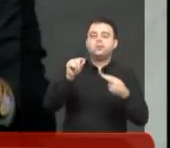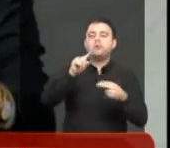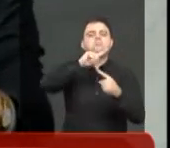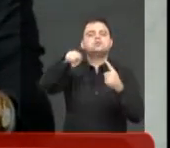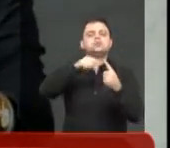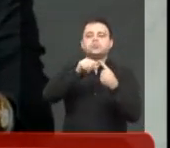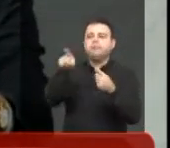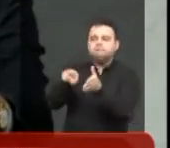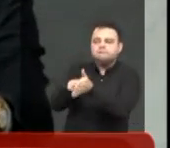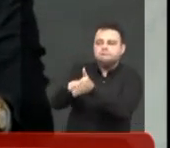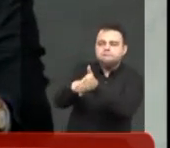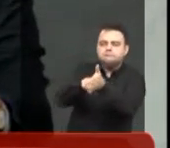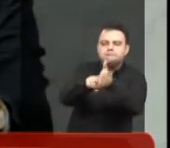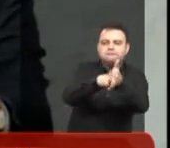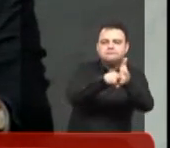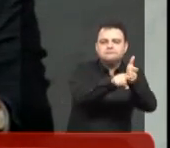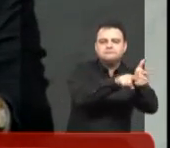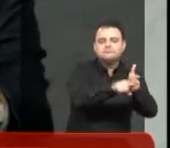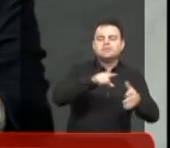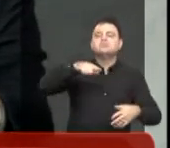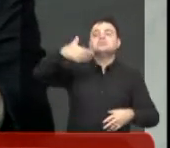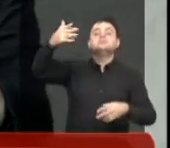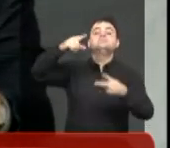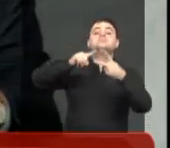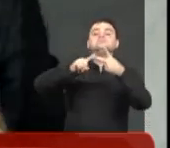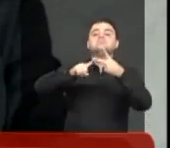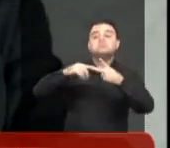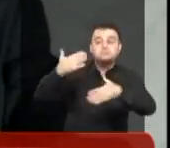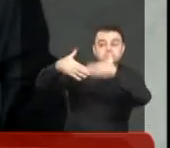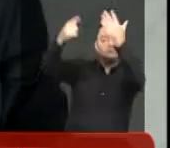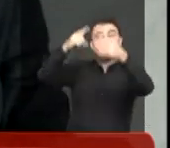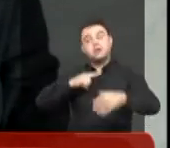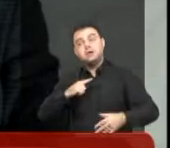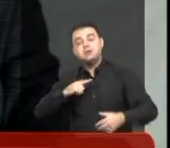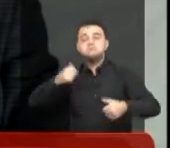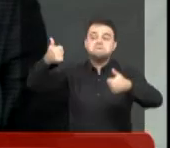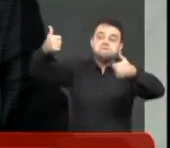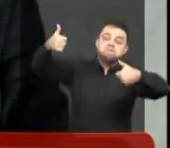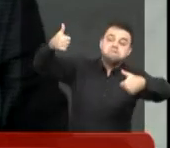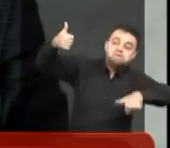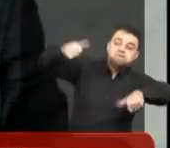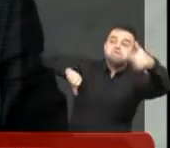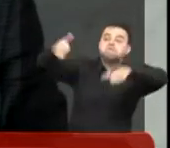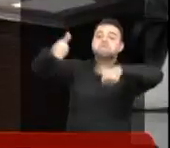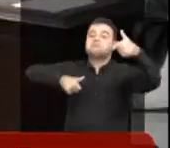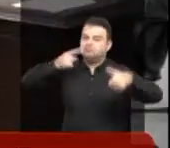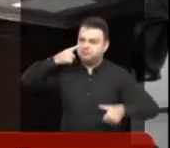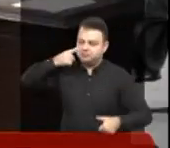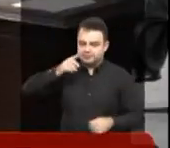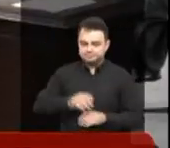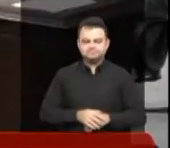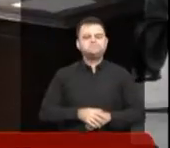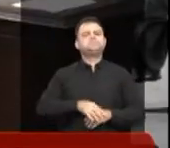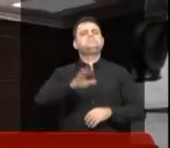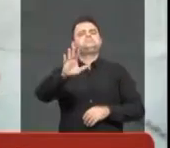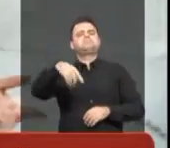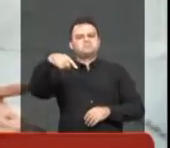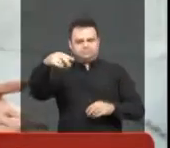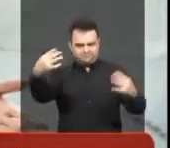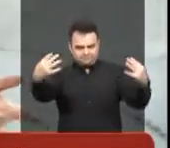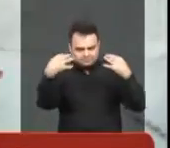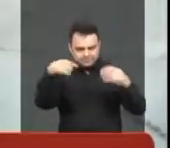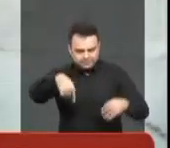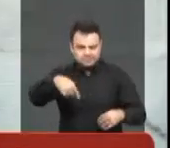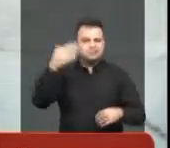E agora vamos fazer outras reuniões para saber no que nós avançamos. Inclusive você que está assistindo essa entrevista agora, essa